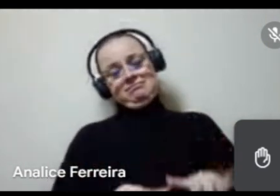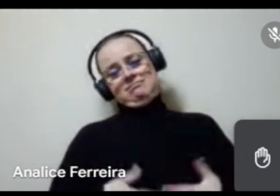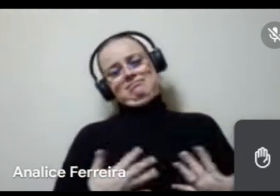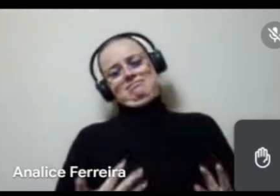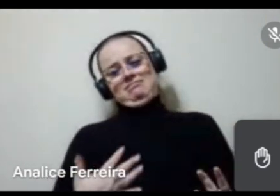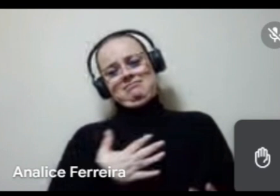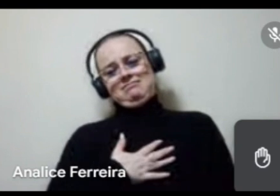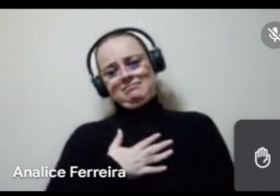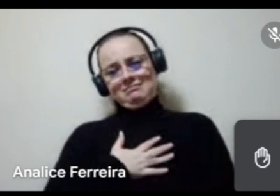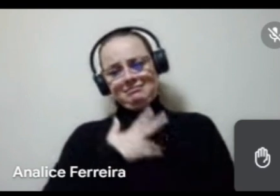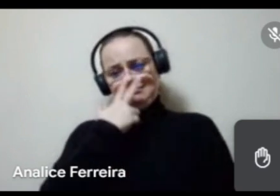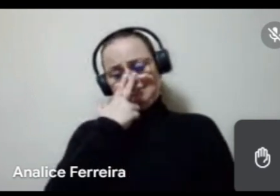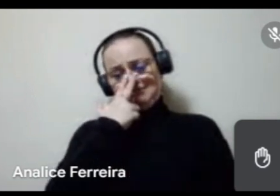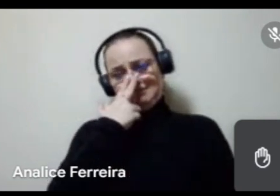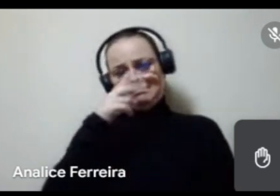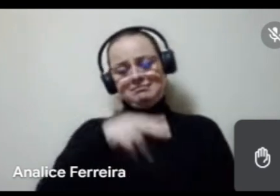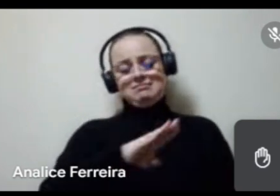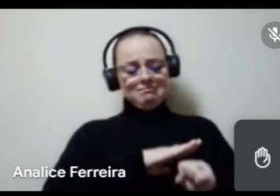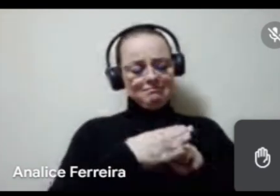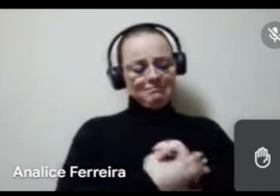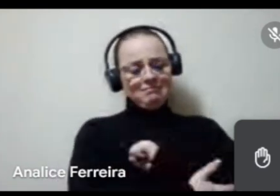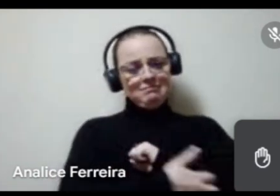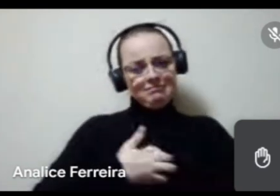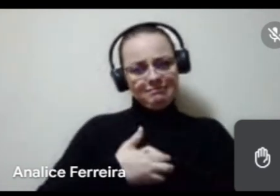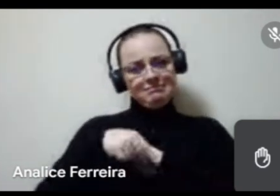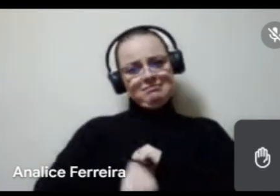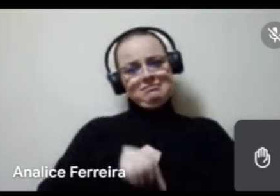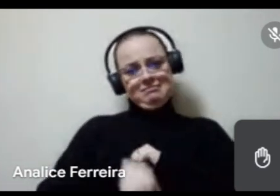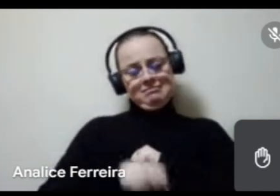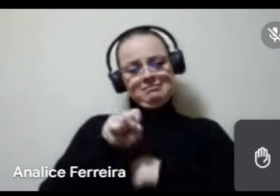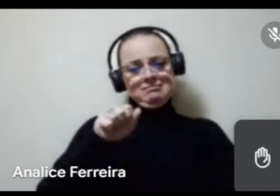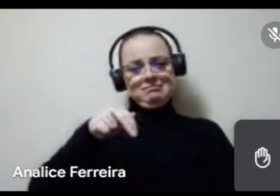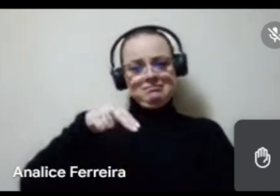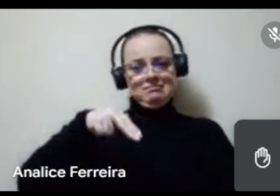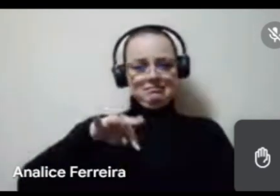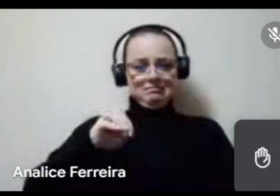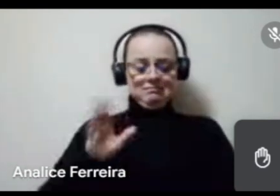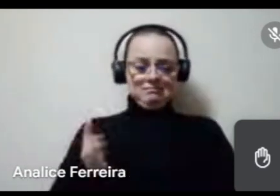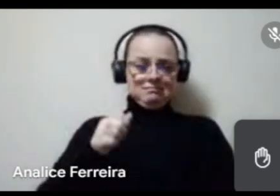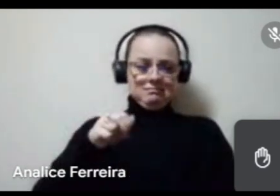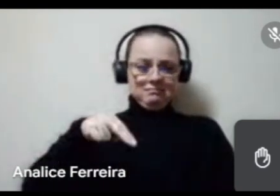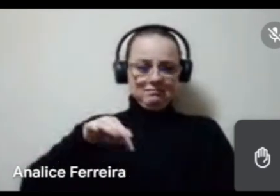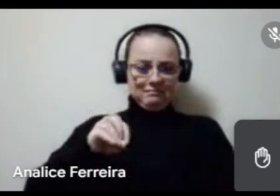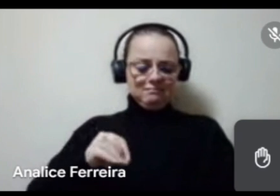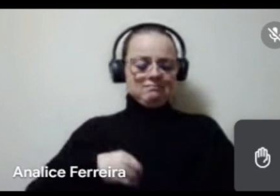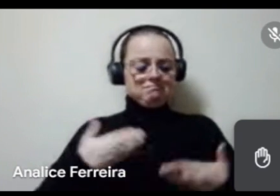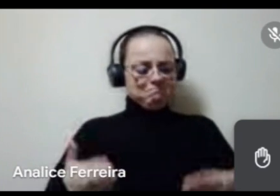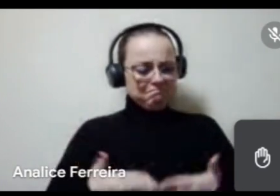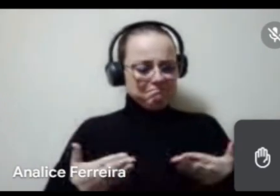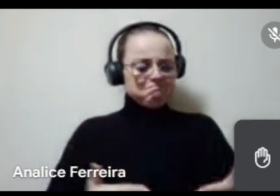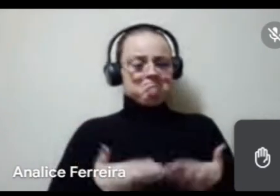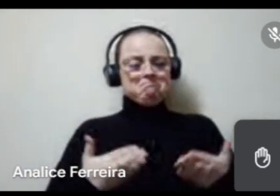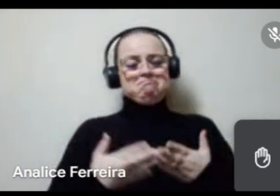que sou de bairro periférico, aqui no meu bairro, aqui em Santo Antônio, uma região carente de arte, de música e